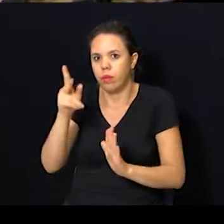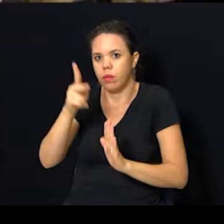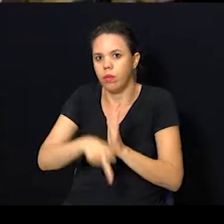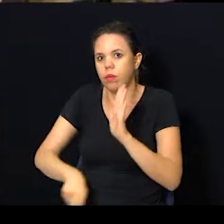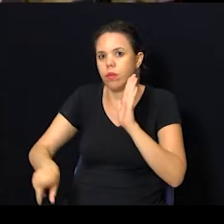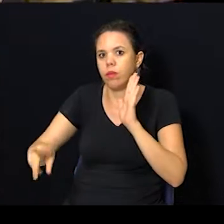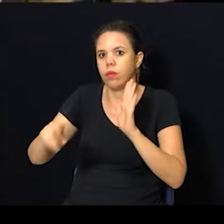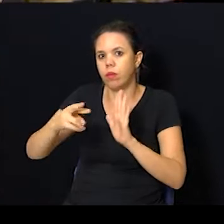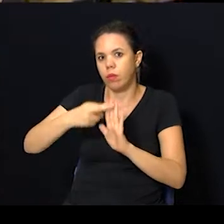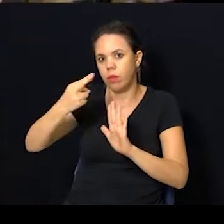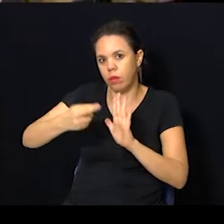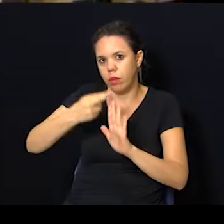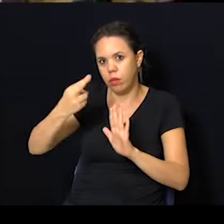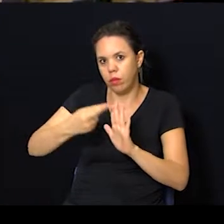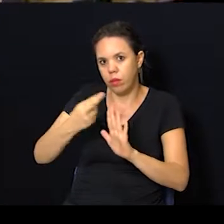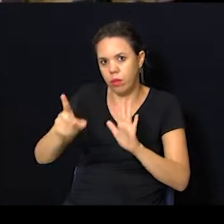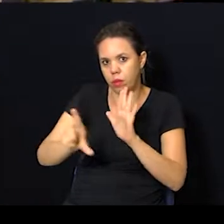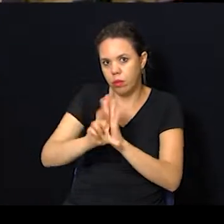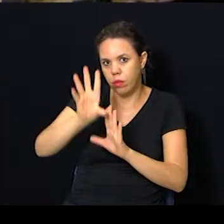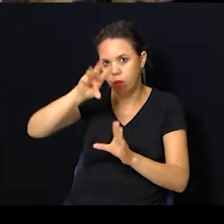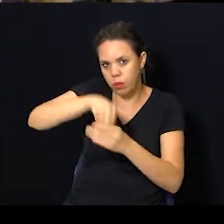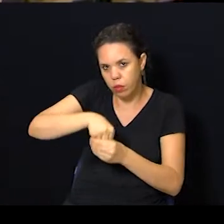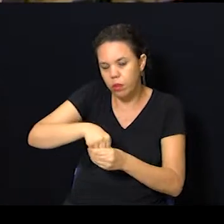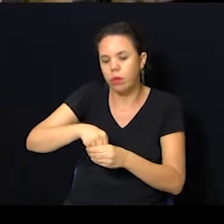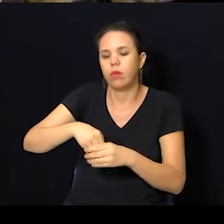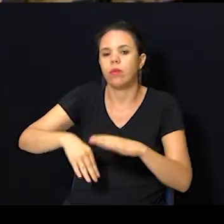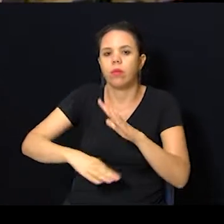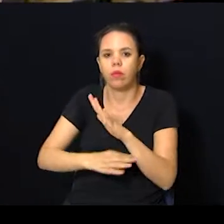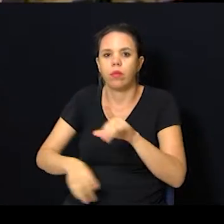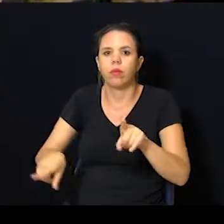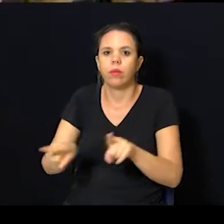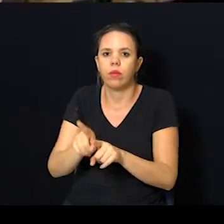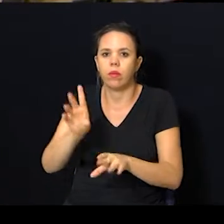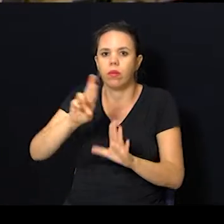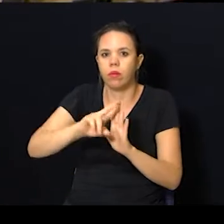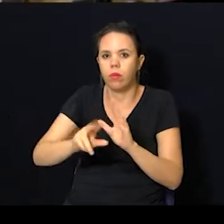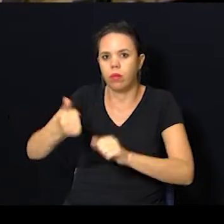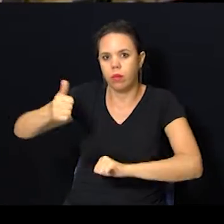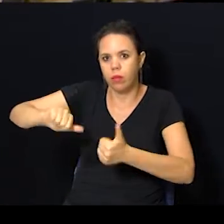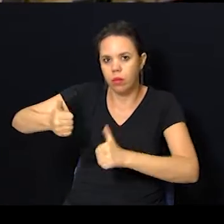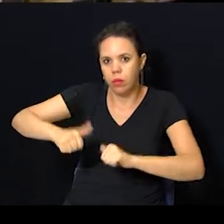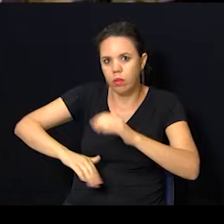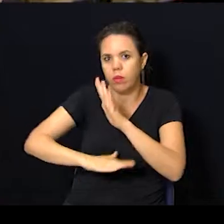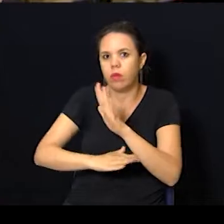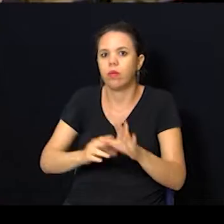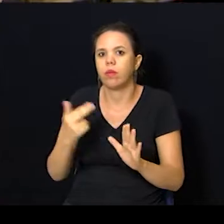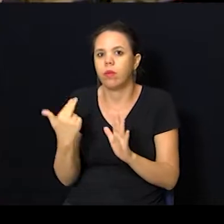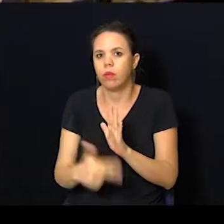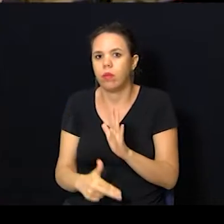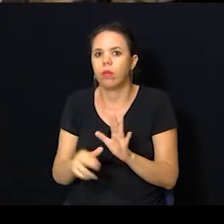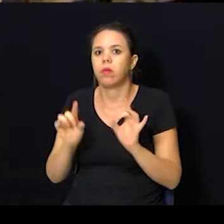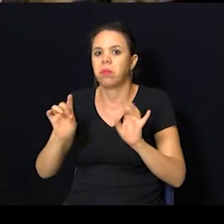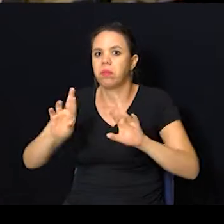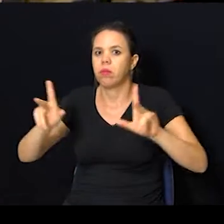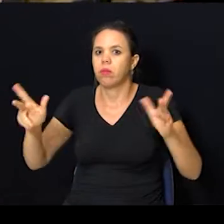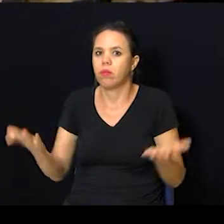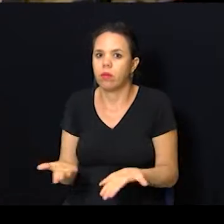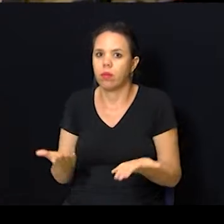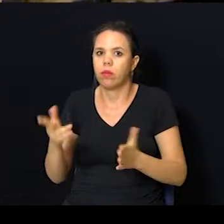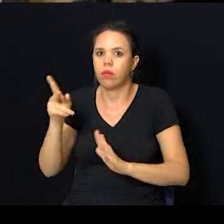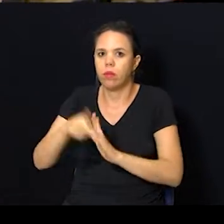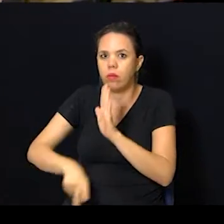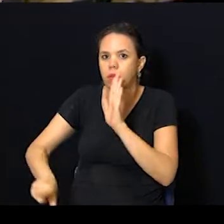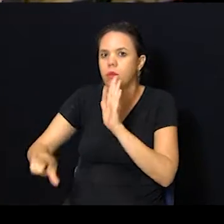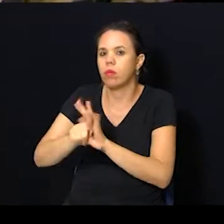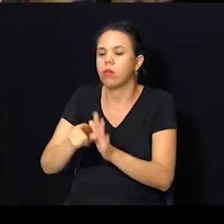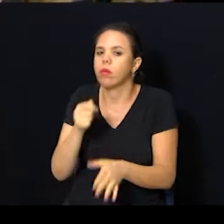protocolou agora é um projeto de resolução que, como o próprio nome prevê dentro dos trâmites legislativos, implica em